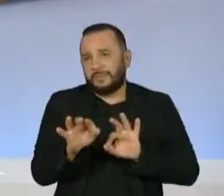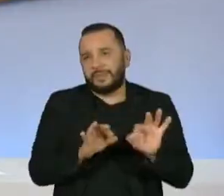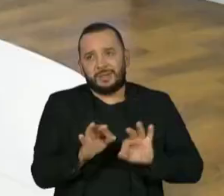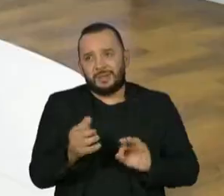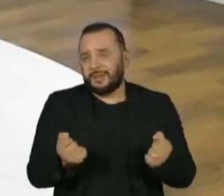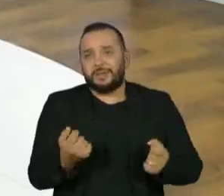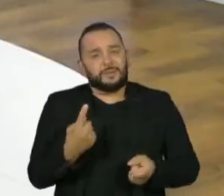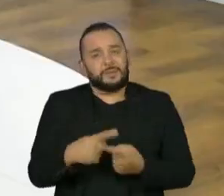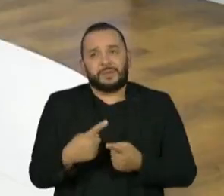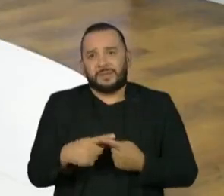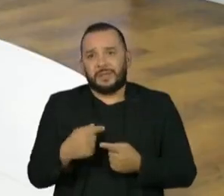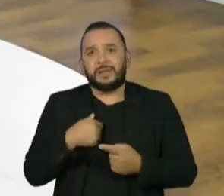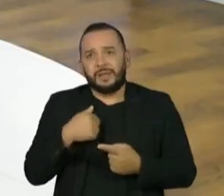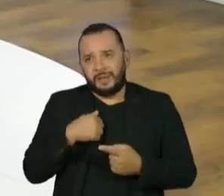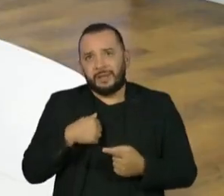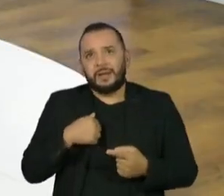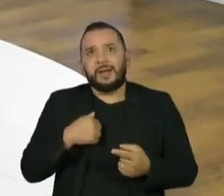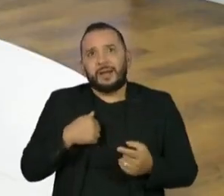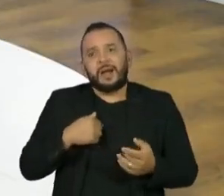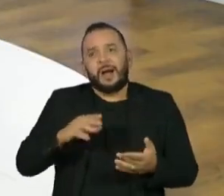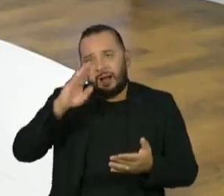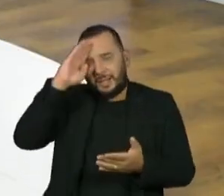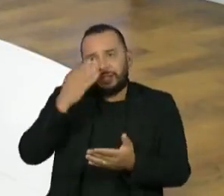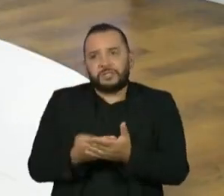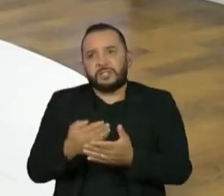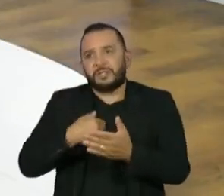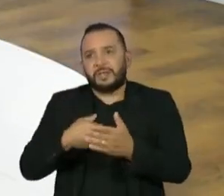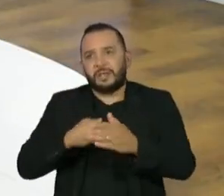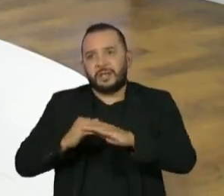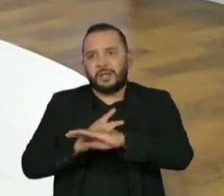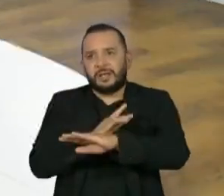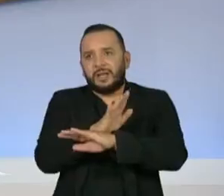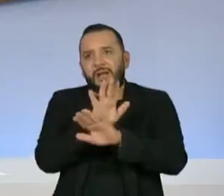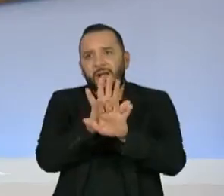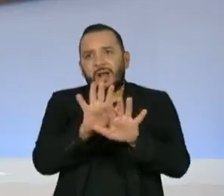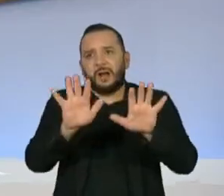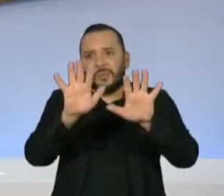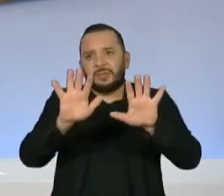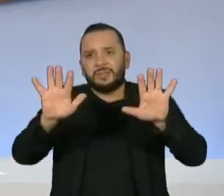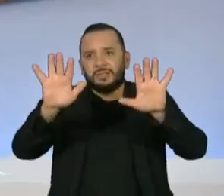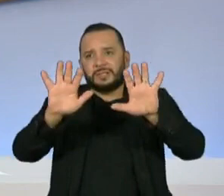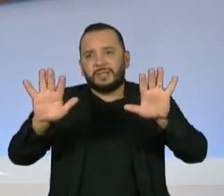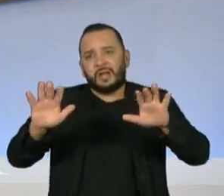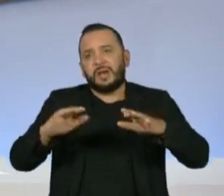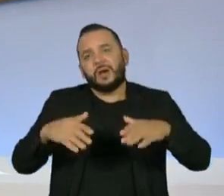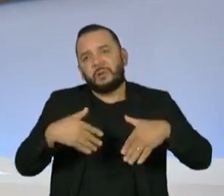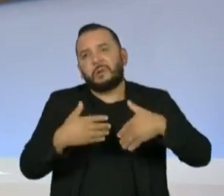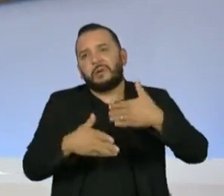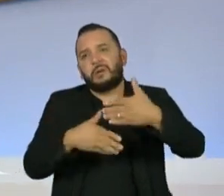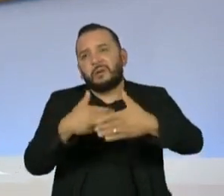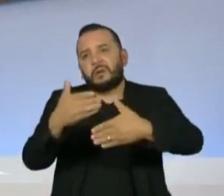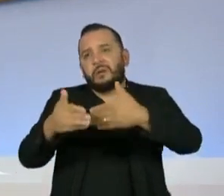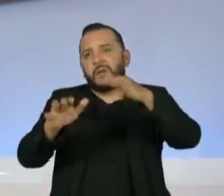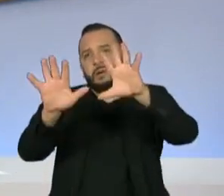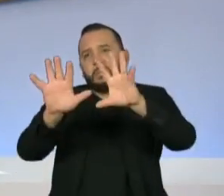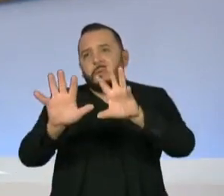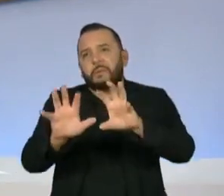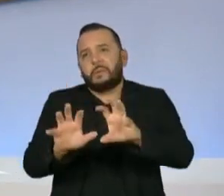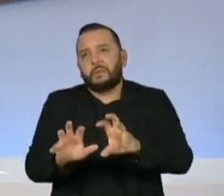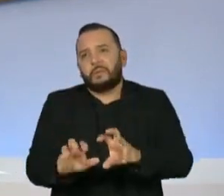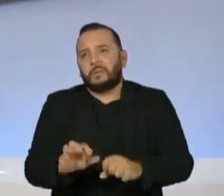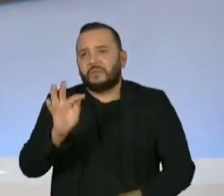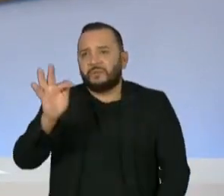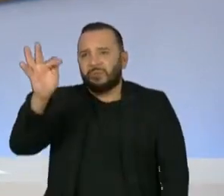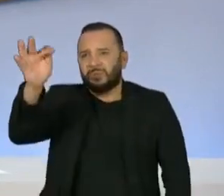na descarbonização dos processos internos. É um erro deixar isso para o futuro, essa diversificação para o futuro? A gente tem que